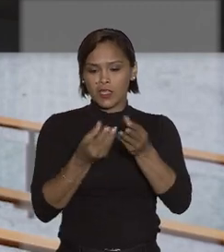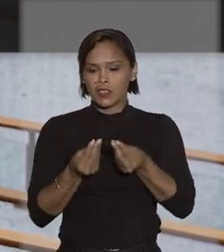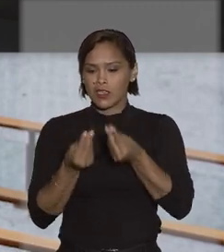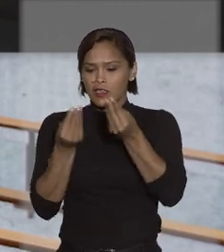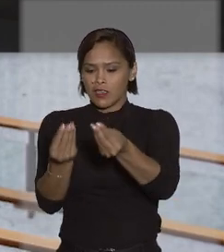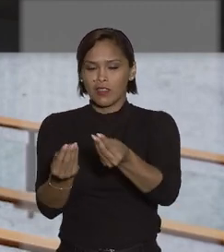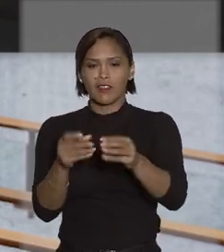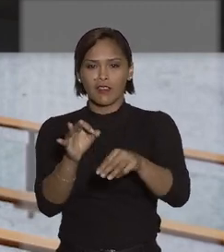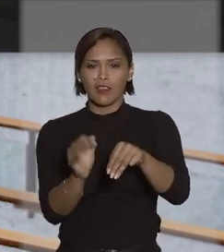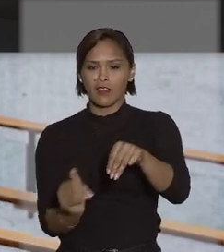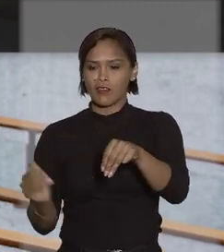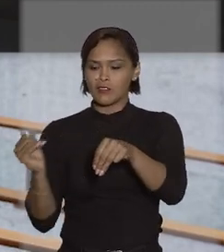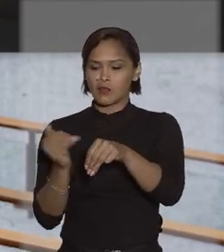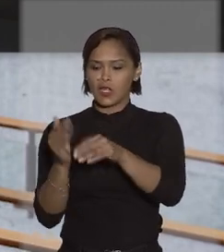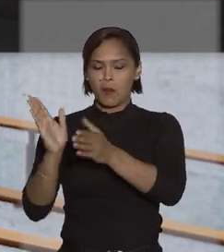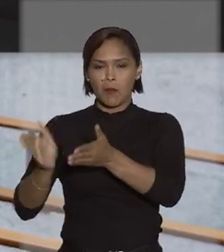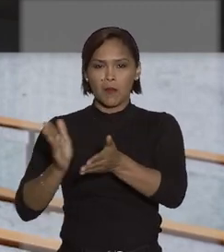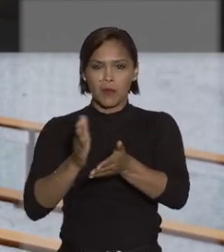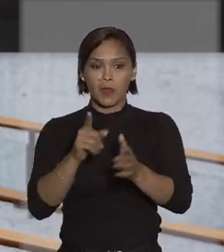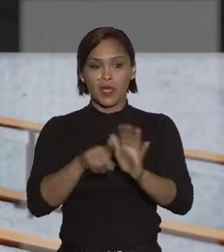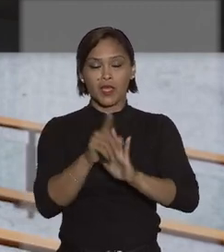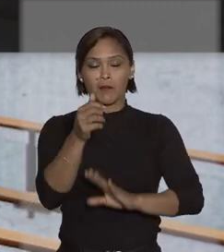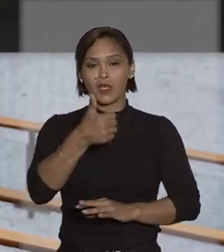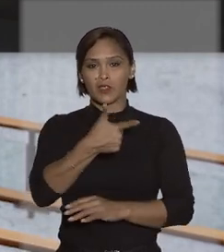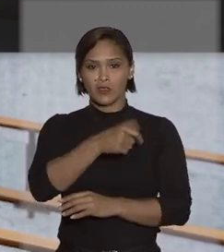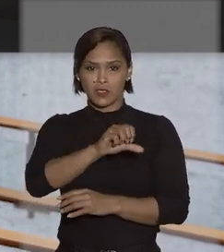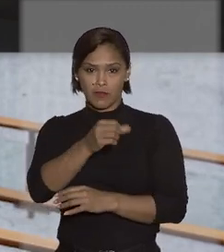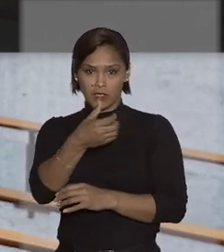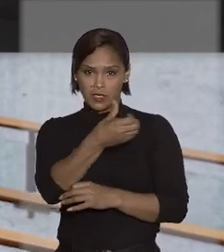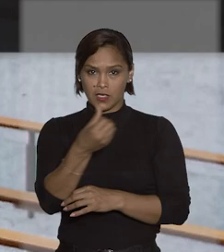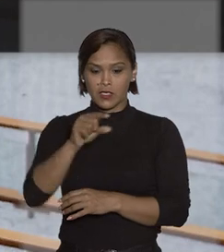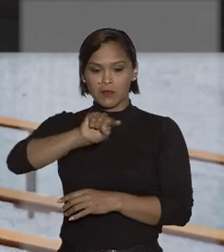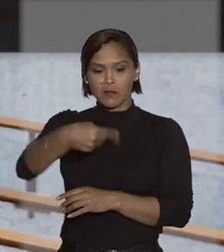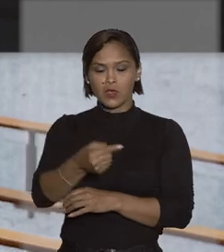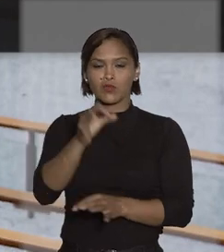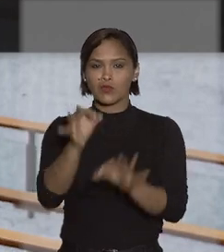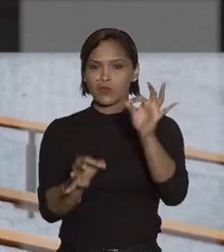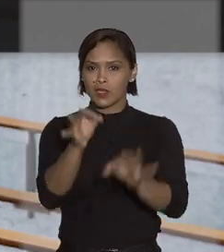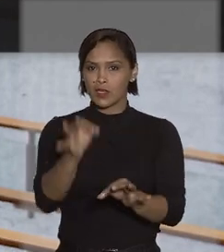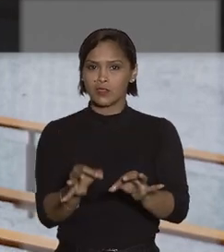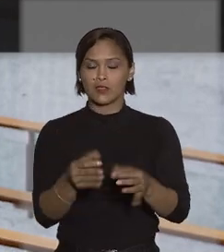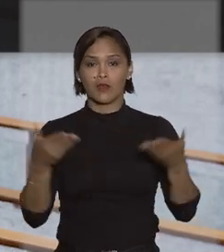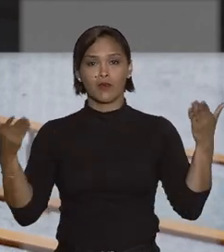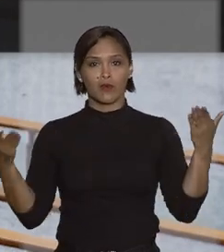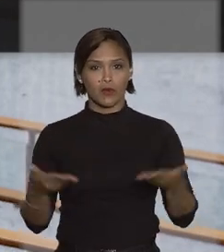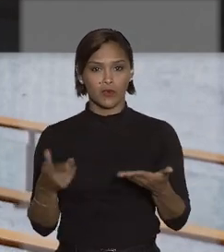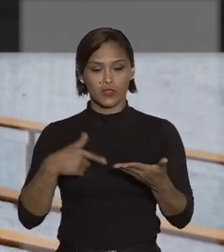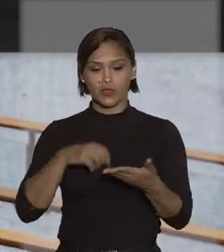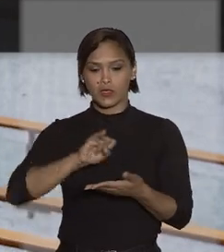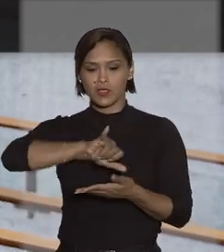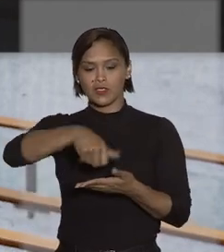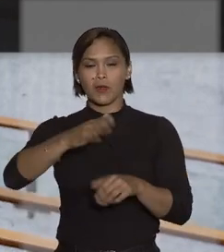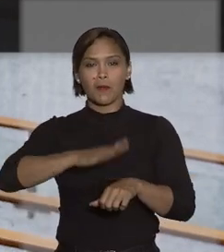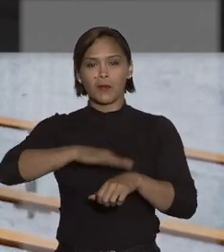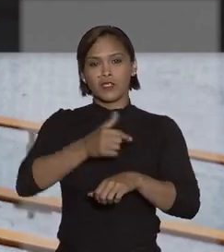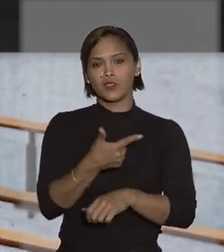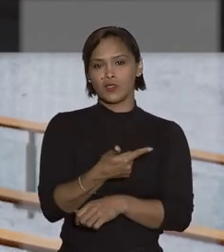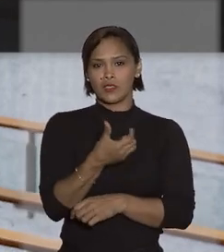entregues aos ministros e mais de 296 mil julgados. Atualmente, são mais de